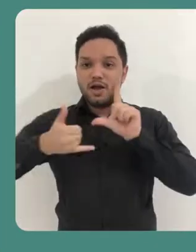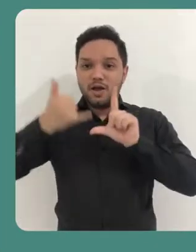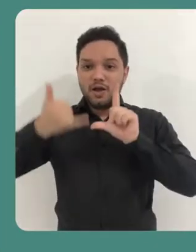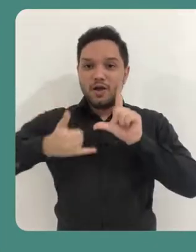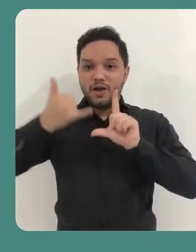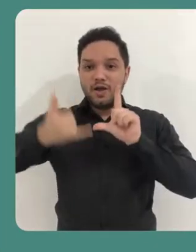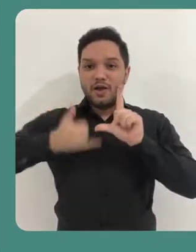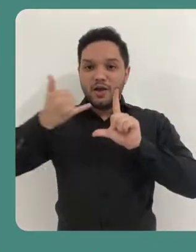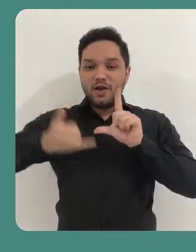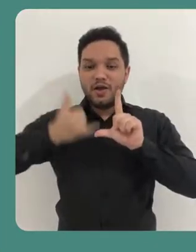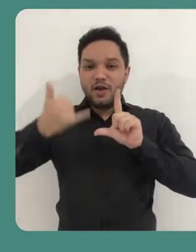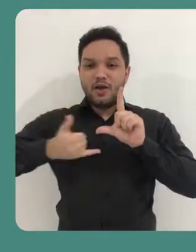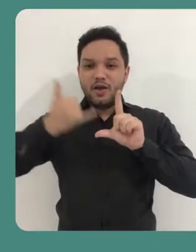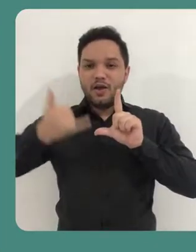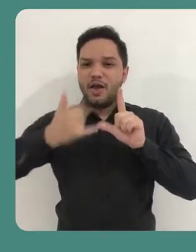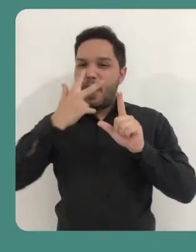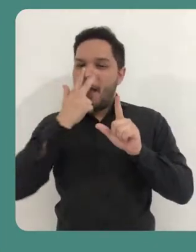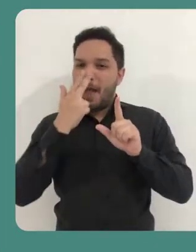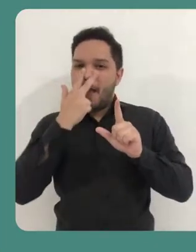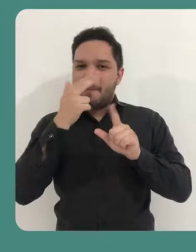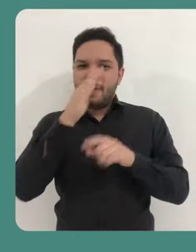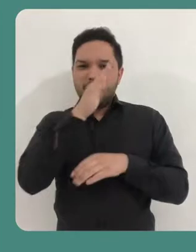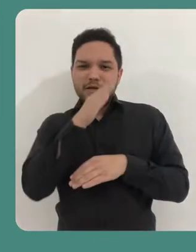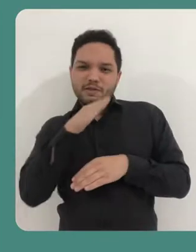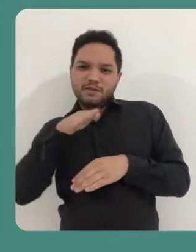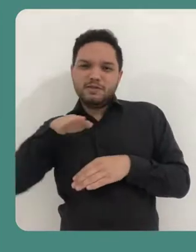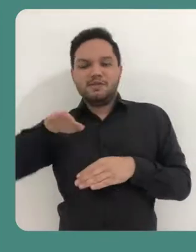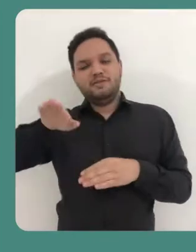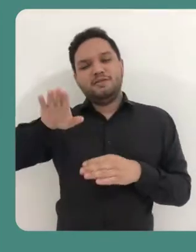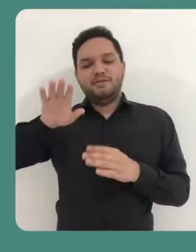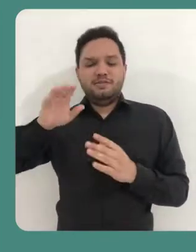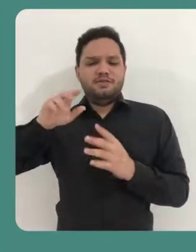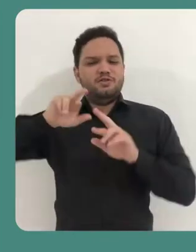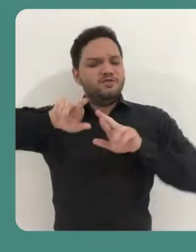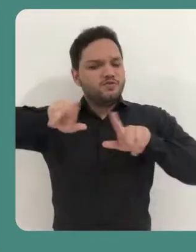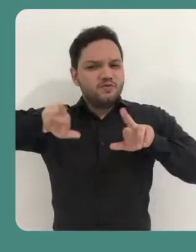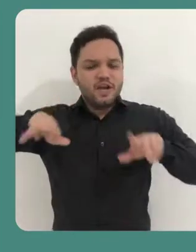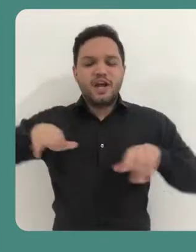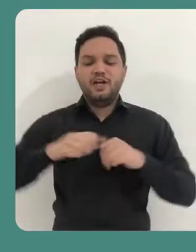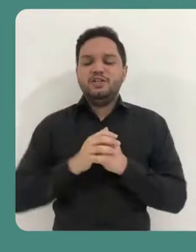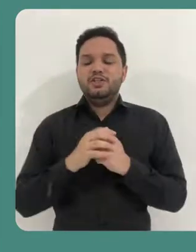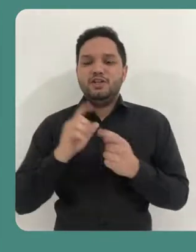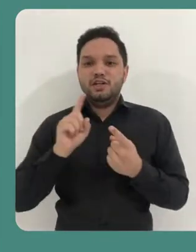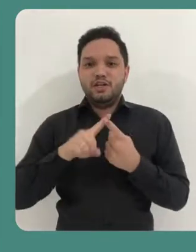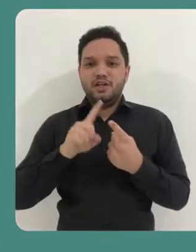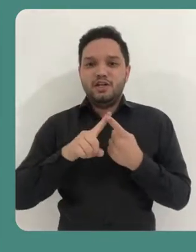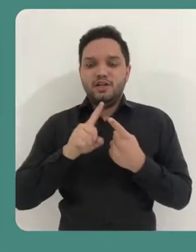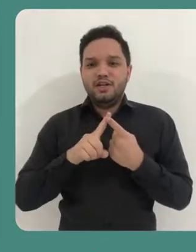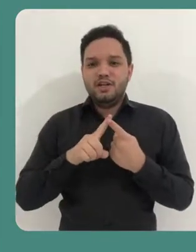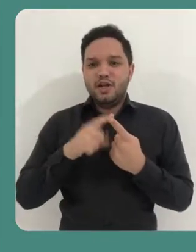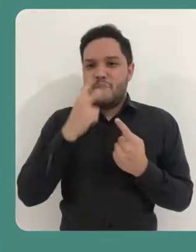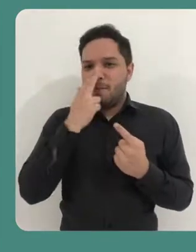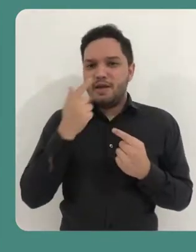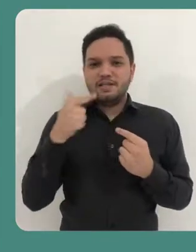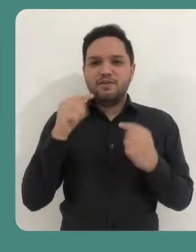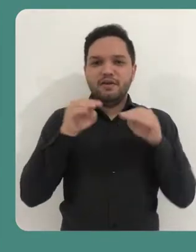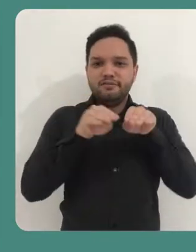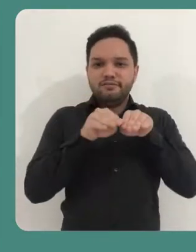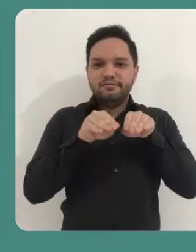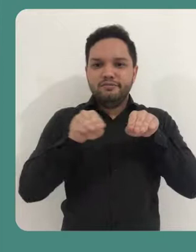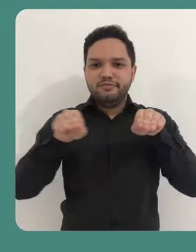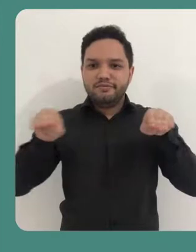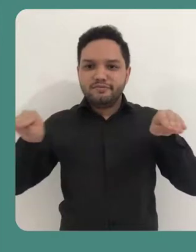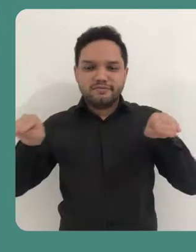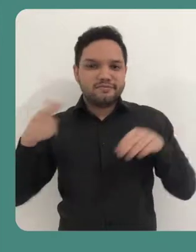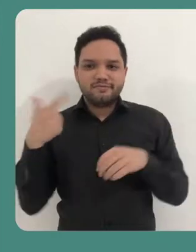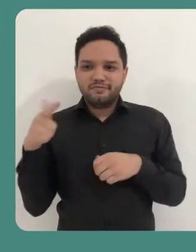mais lúdico. As curvas não são tão retilíneas, e ele pode ter toda uma orientação não